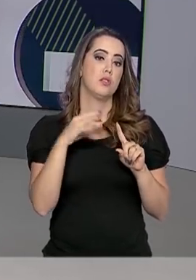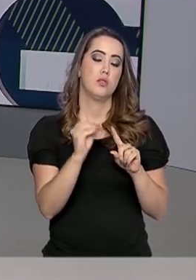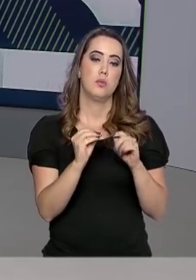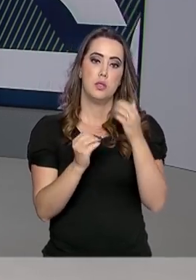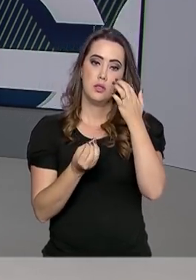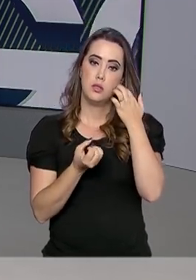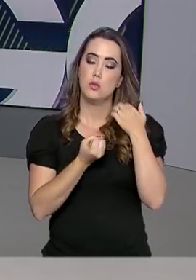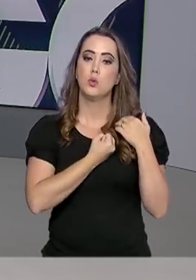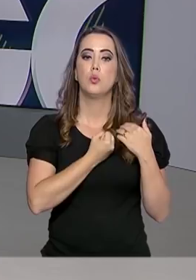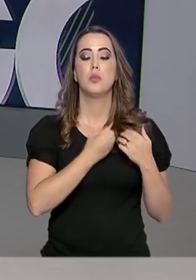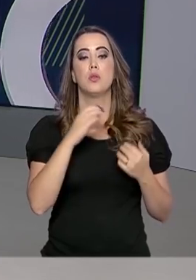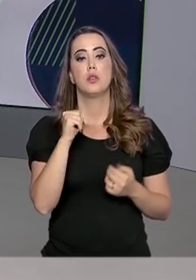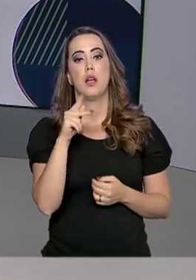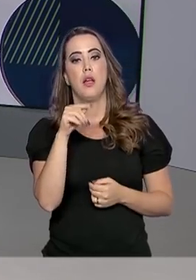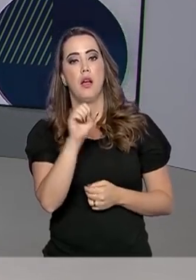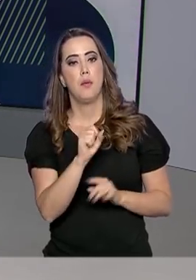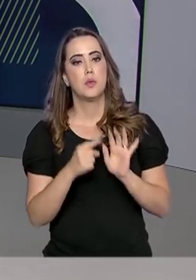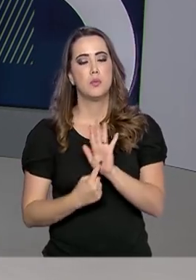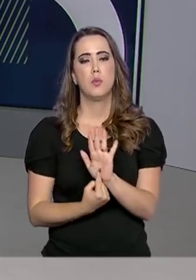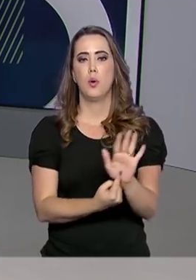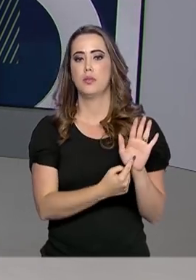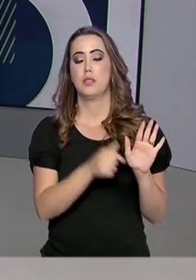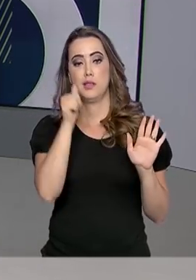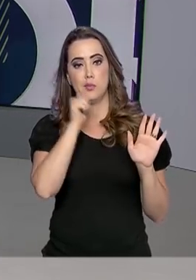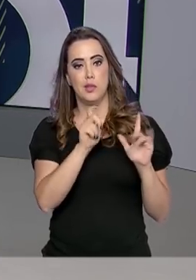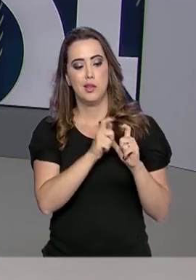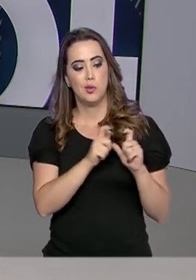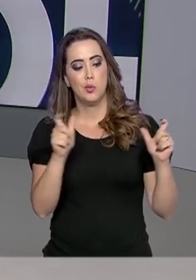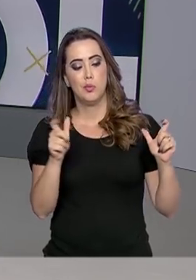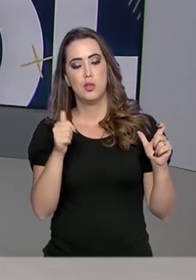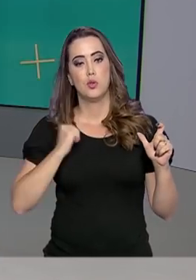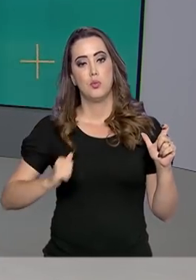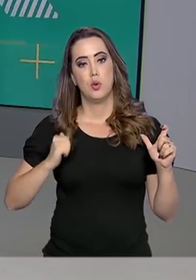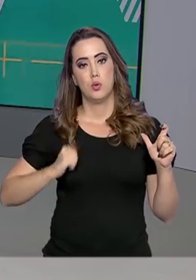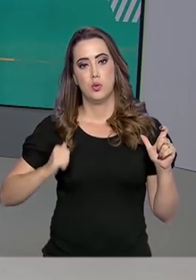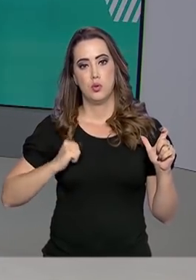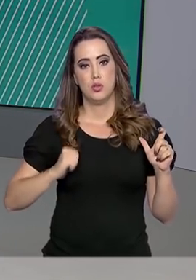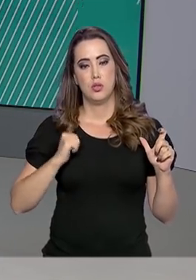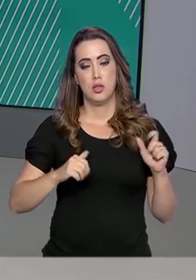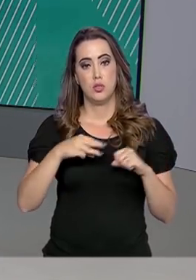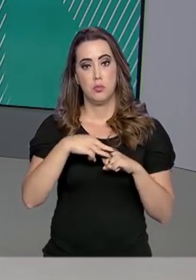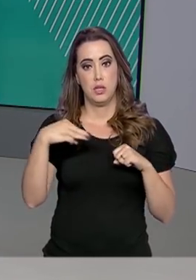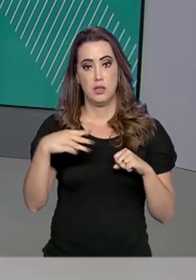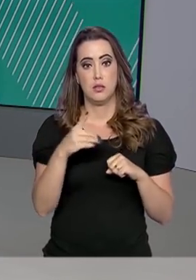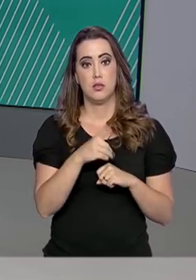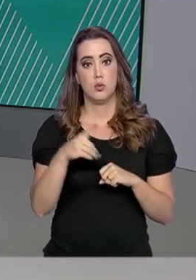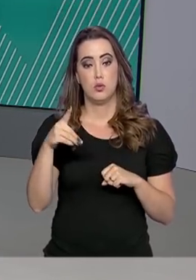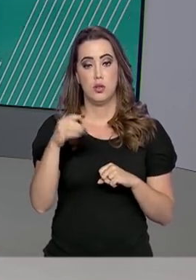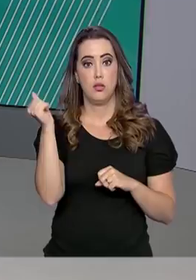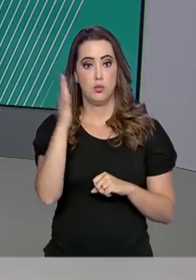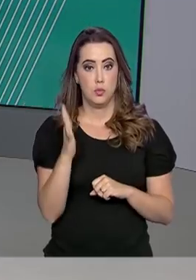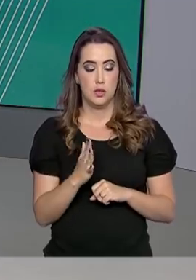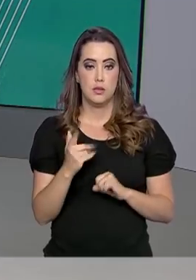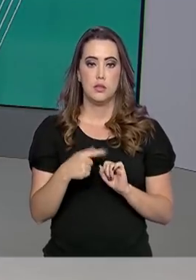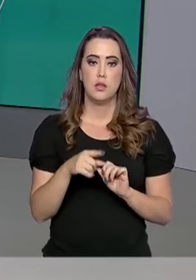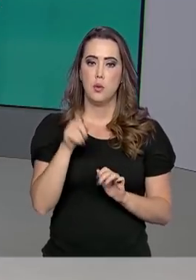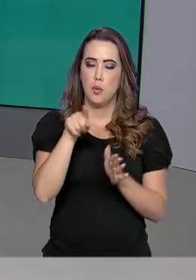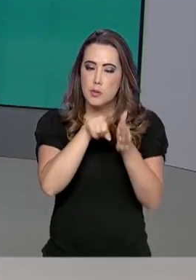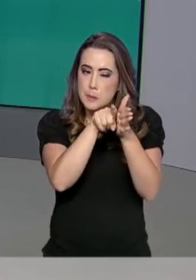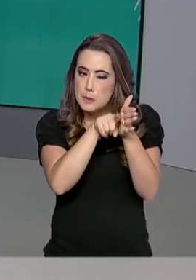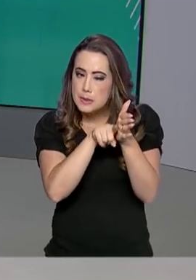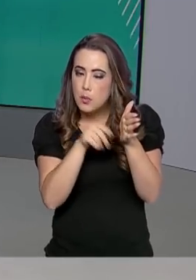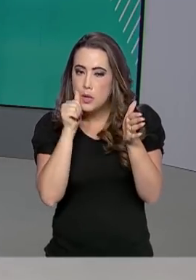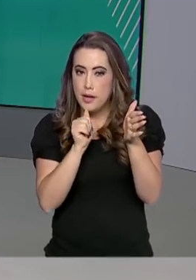números da CAPES mostram que elas são maioria entre bolsistas de mestrado e doutorado no Brasil. As pesquisadoras